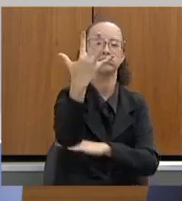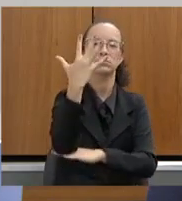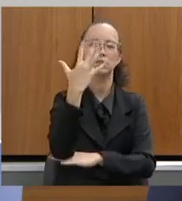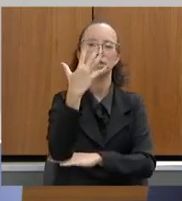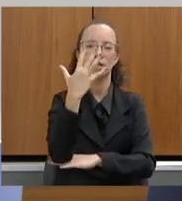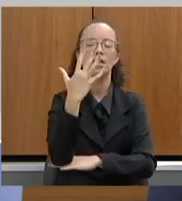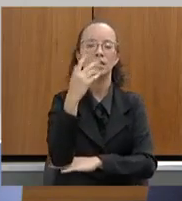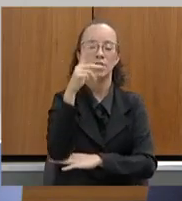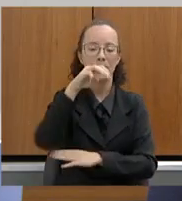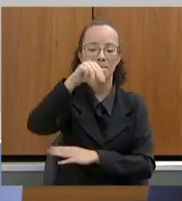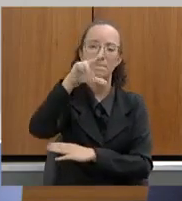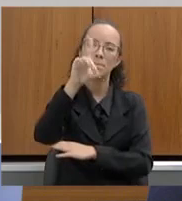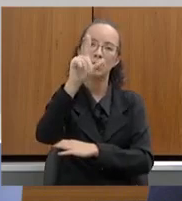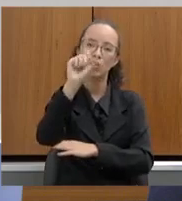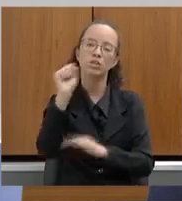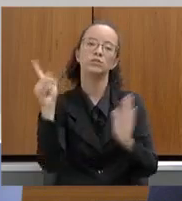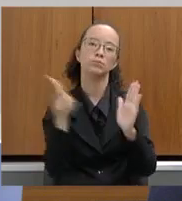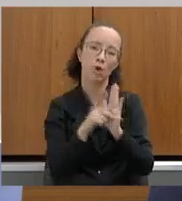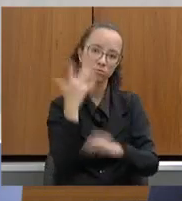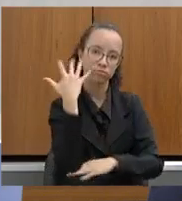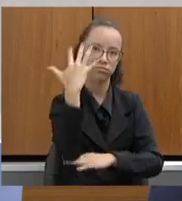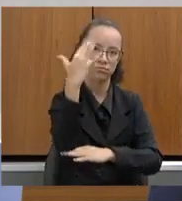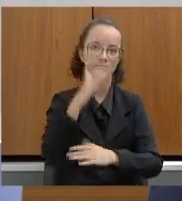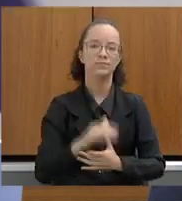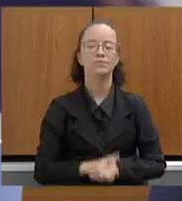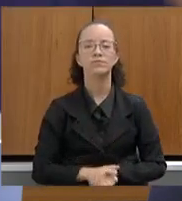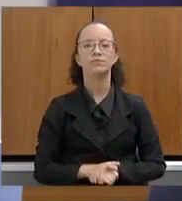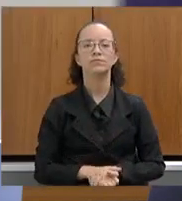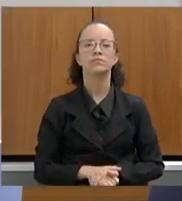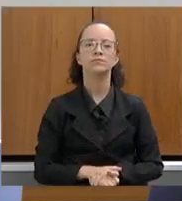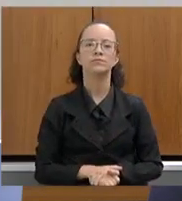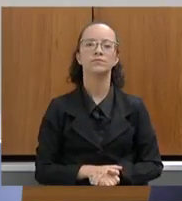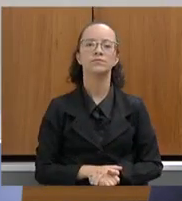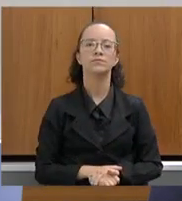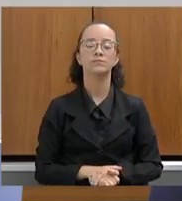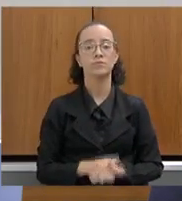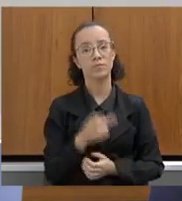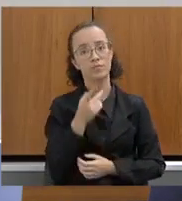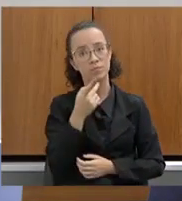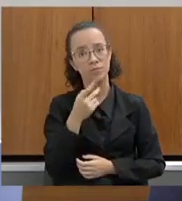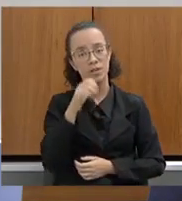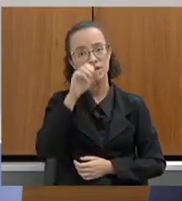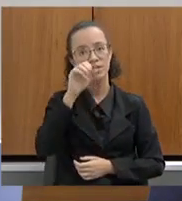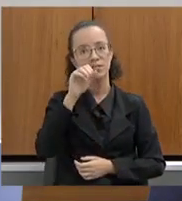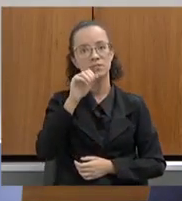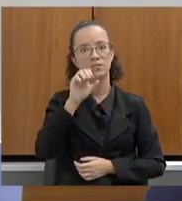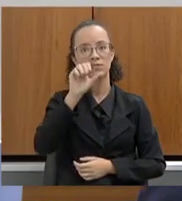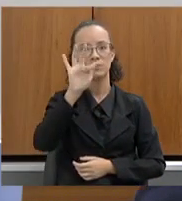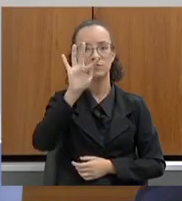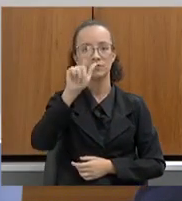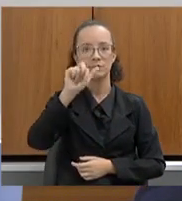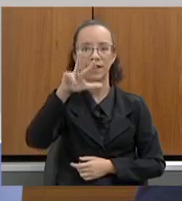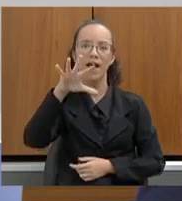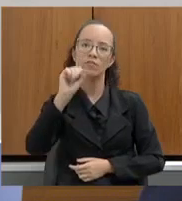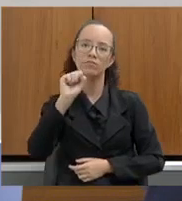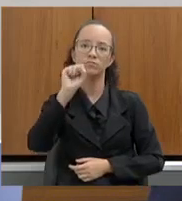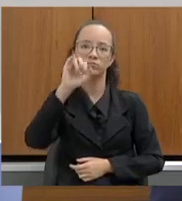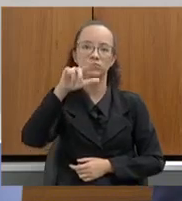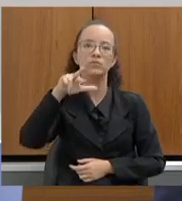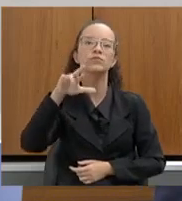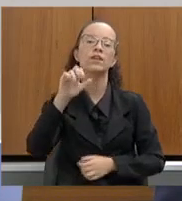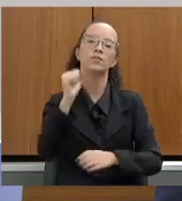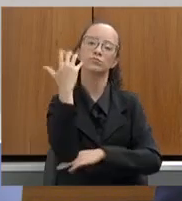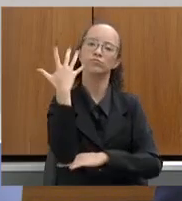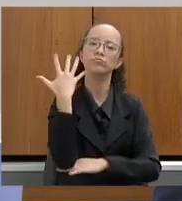de espécies nativas. Por favor. Fauna silvestre. Essa é uma outra ação também do Instituto